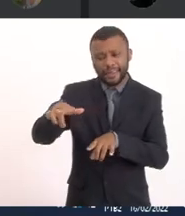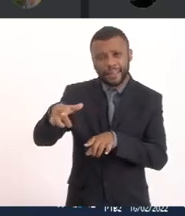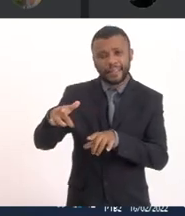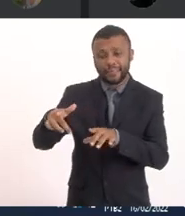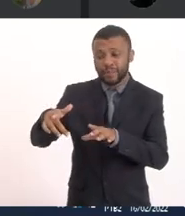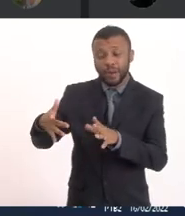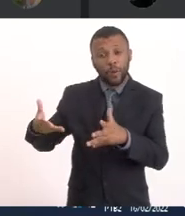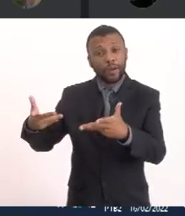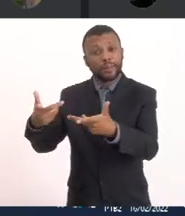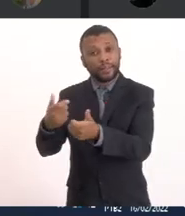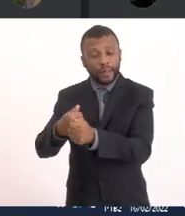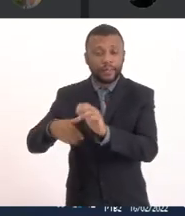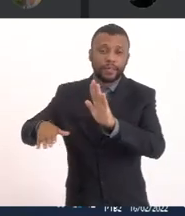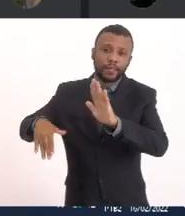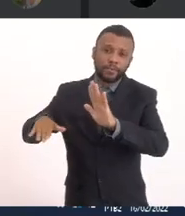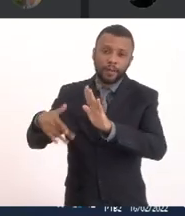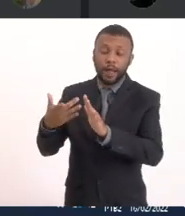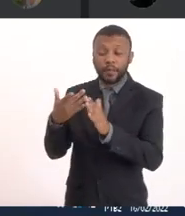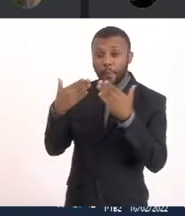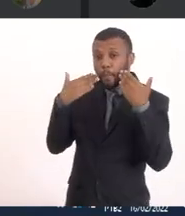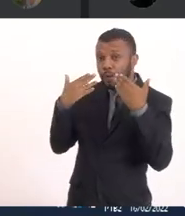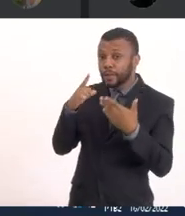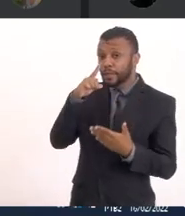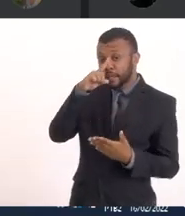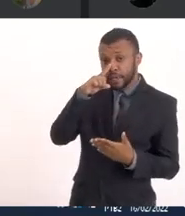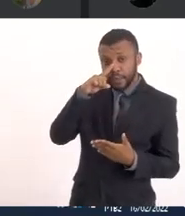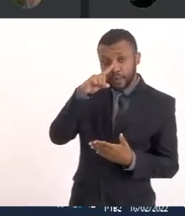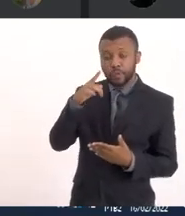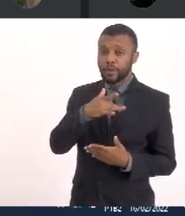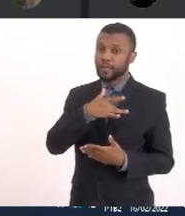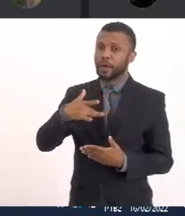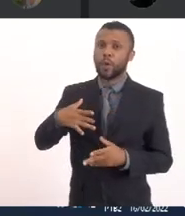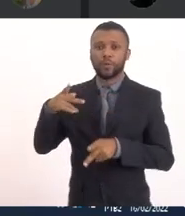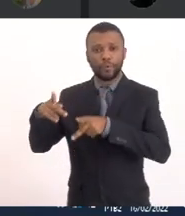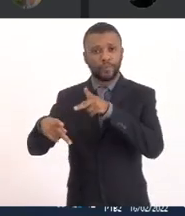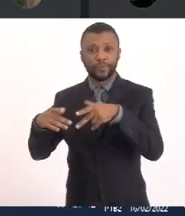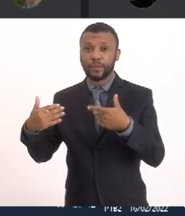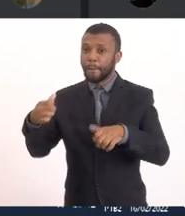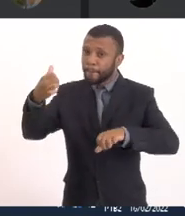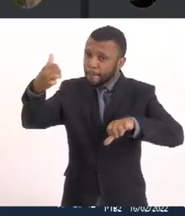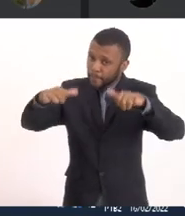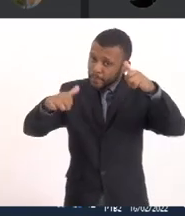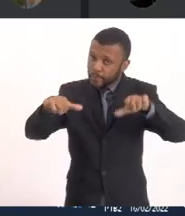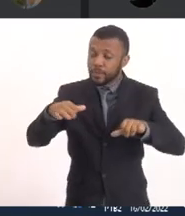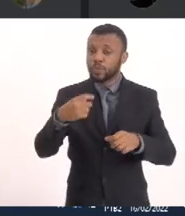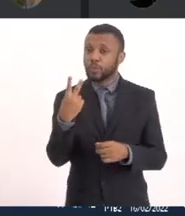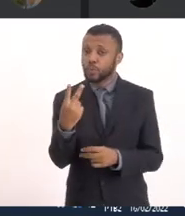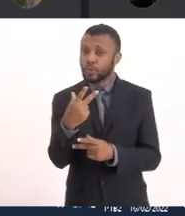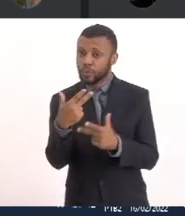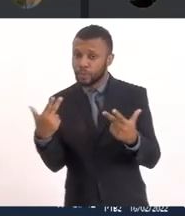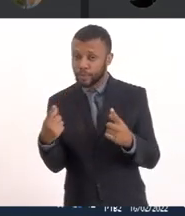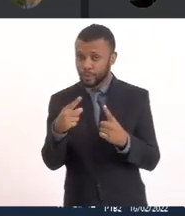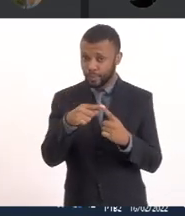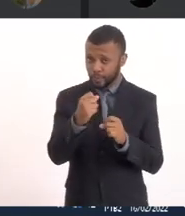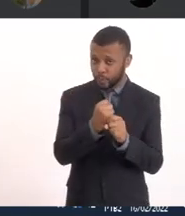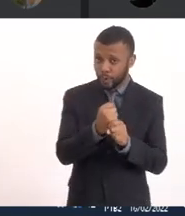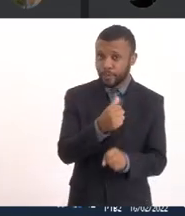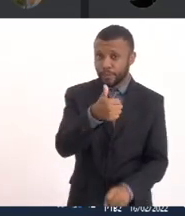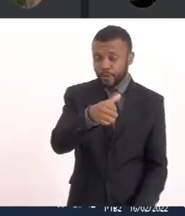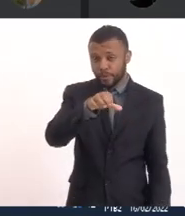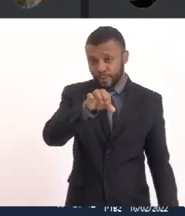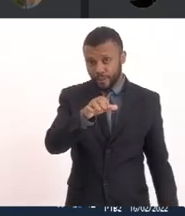Colocando em risco A saúde da população Então a gente tem que avaliar Duas coisas Em 1820 Não existia Em